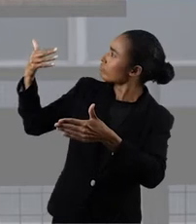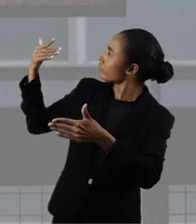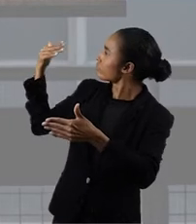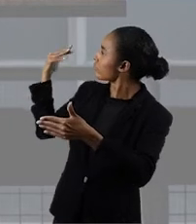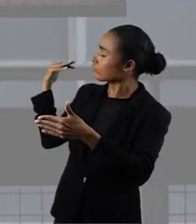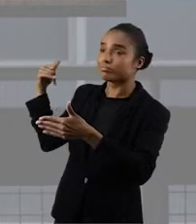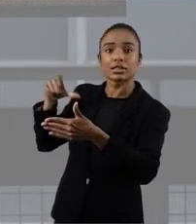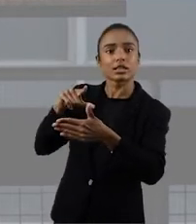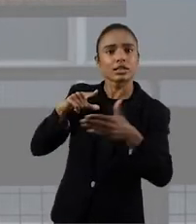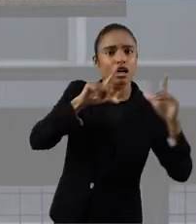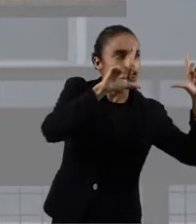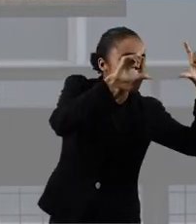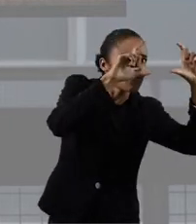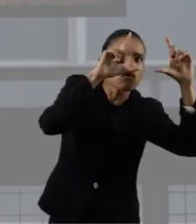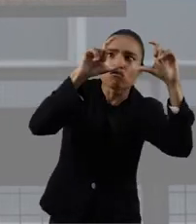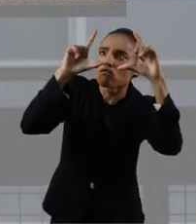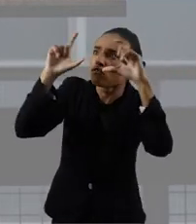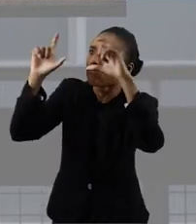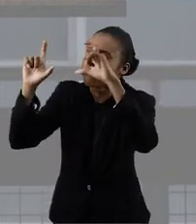a série de fotografias que estão no espaço,